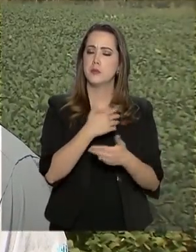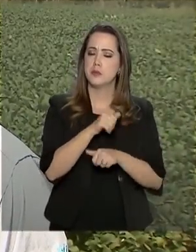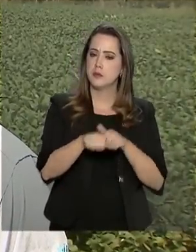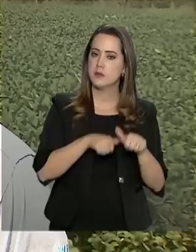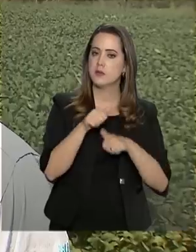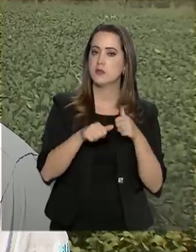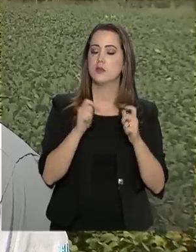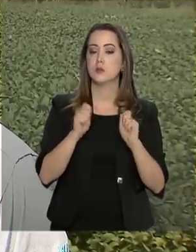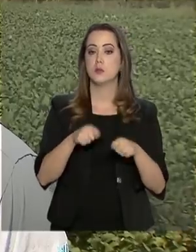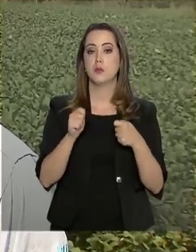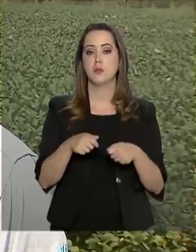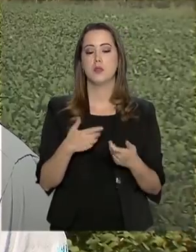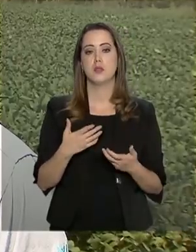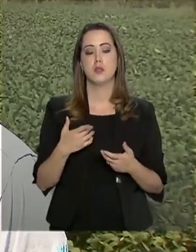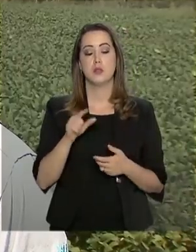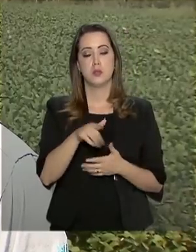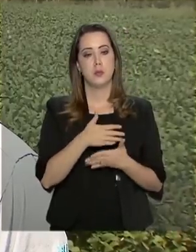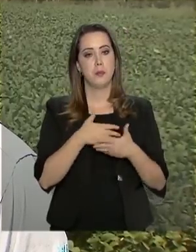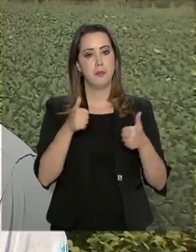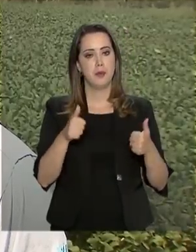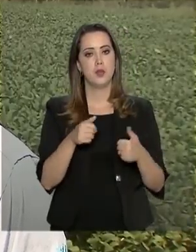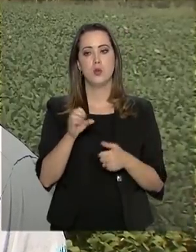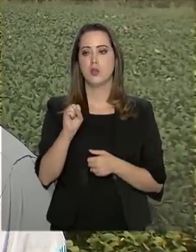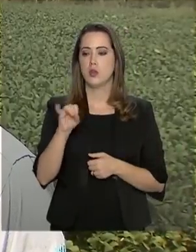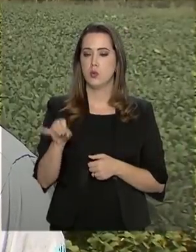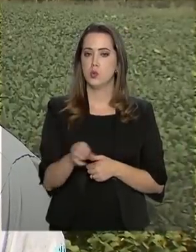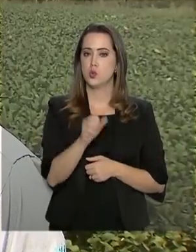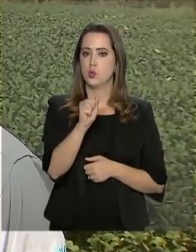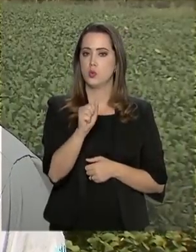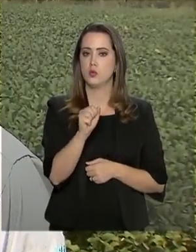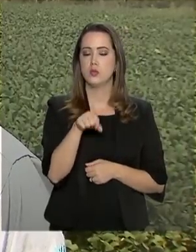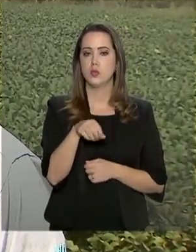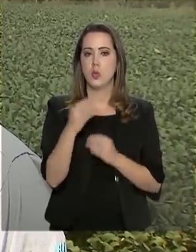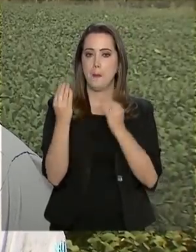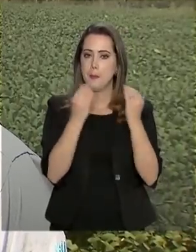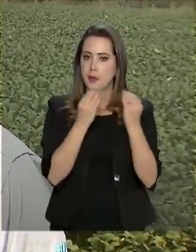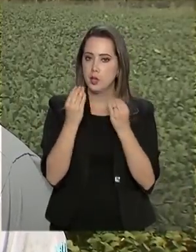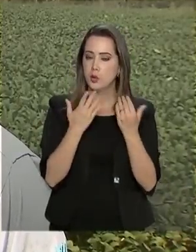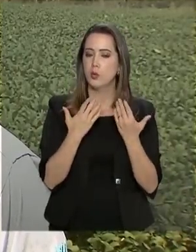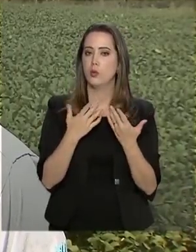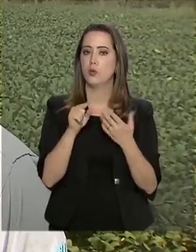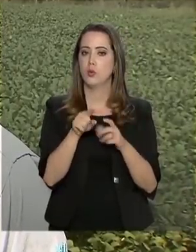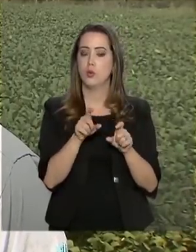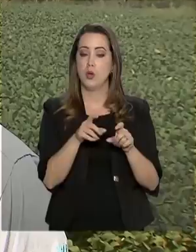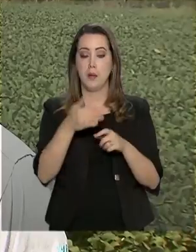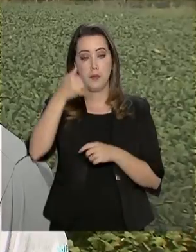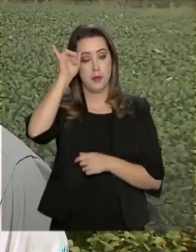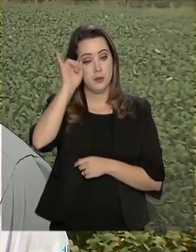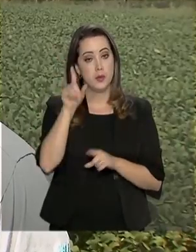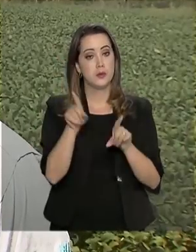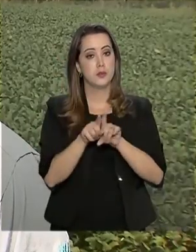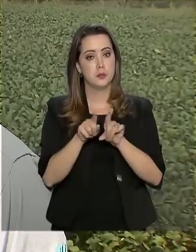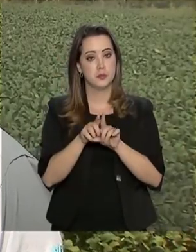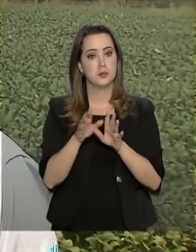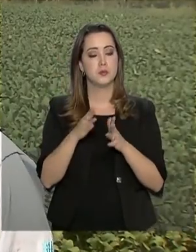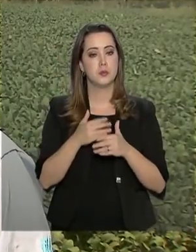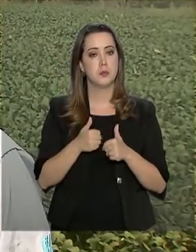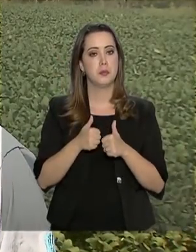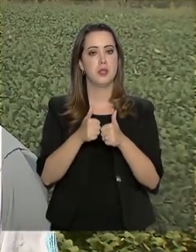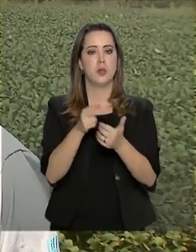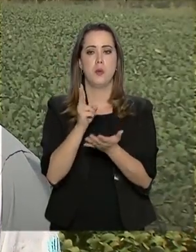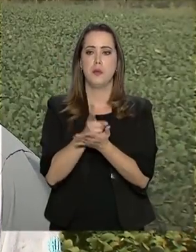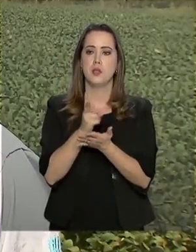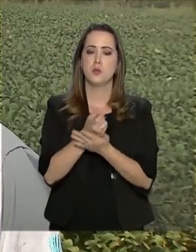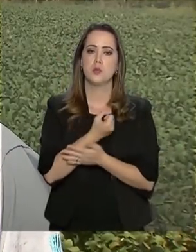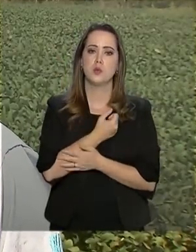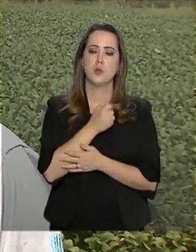que elas podem ser exploradas, melhoradas com soja, plantio de soja, plantio de milho. A pecuária, então, ela poderá ter o mesmo